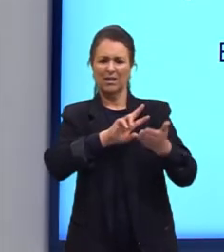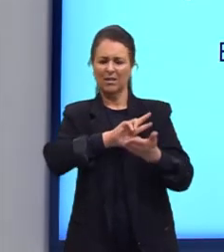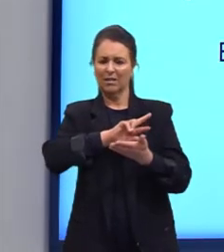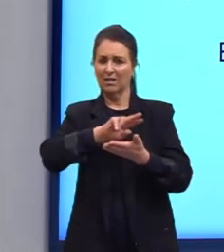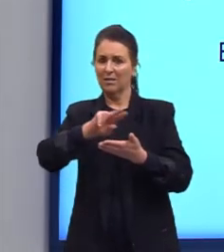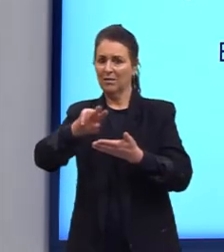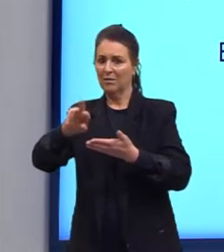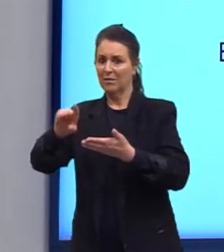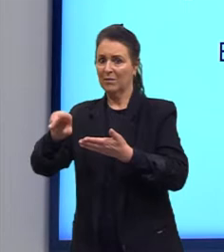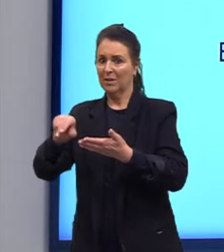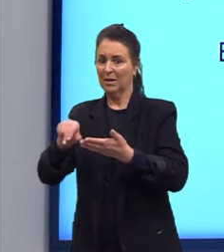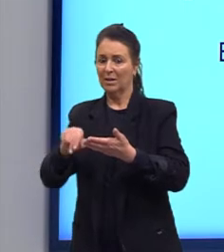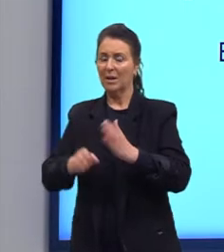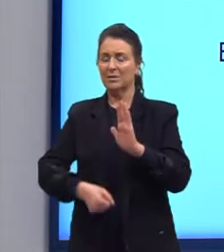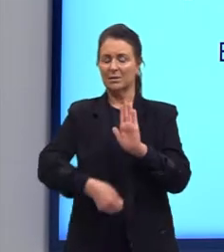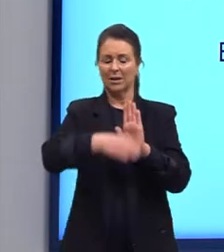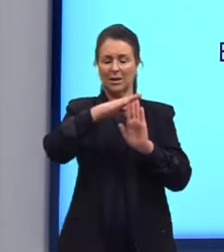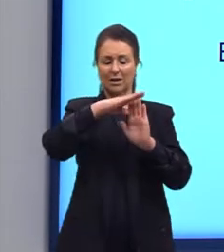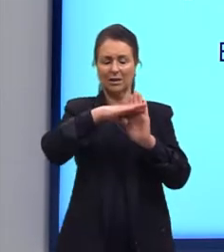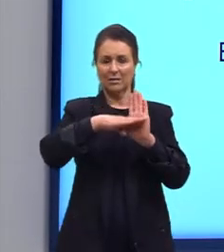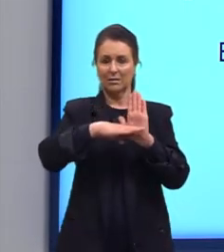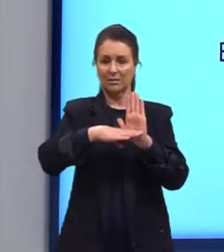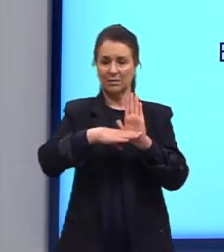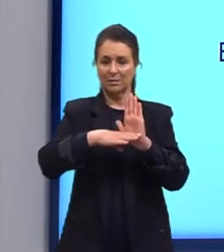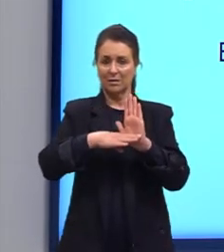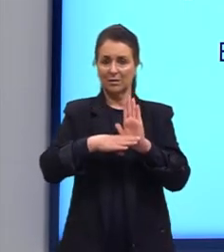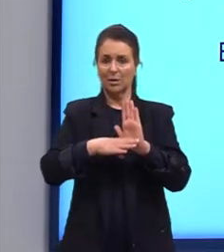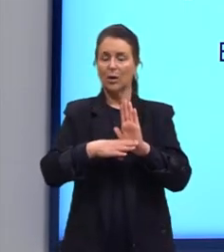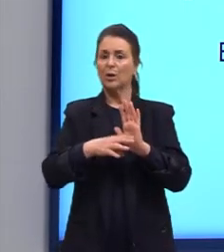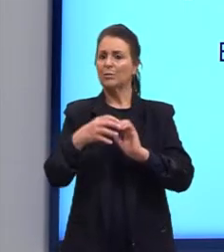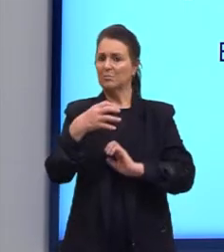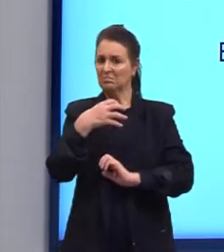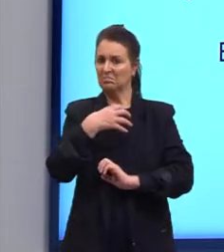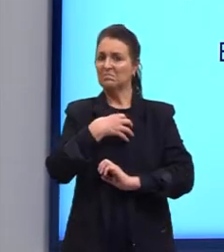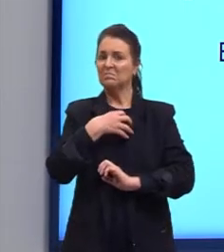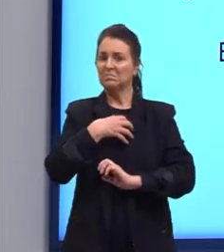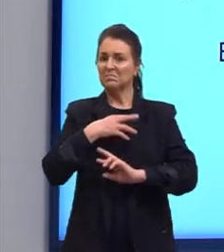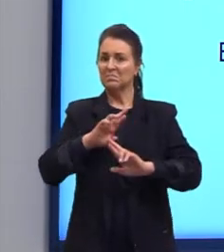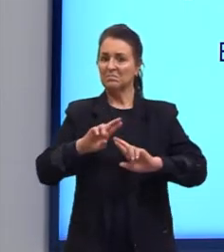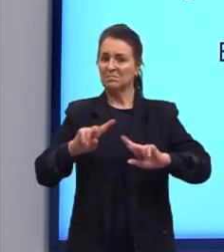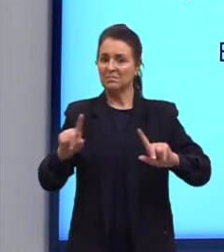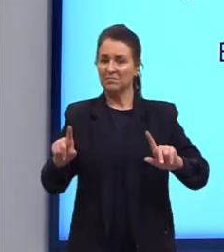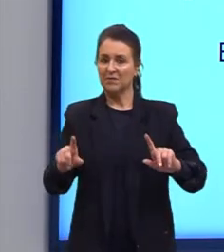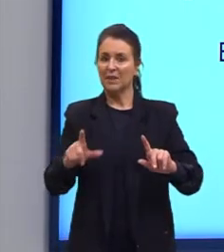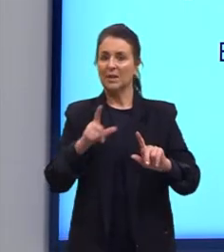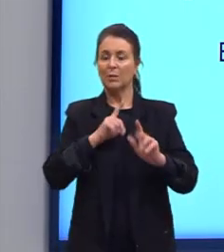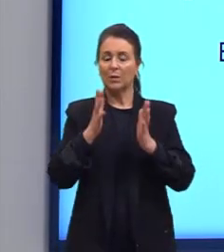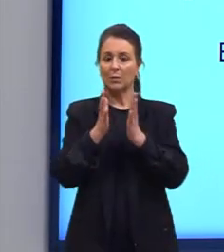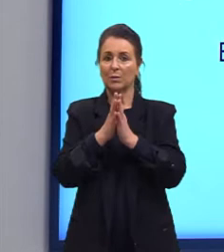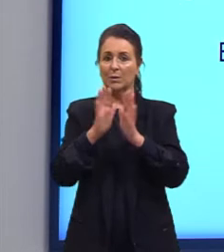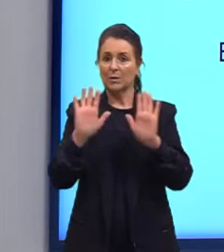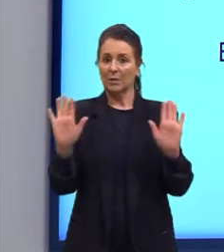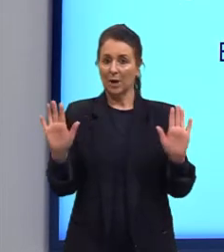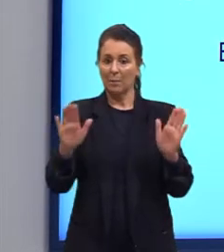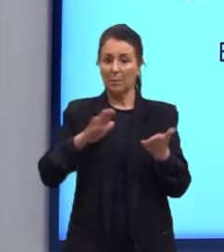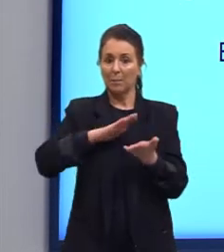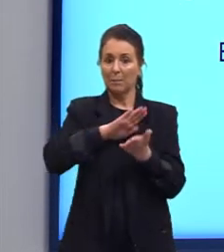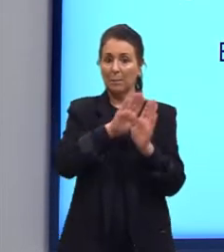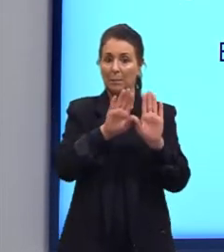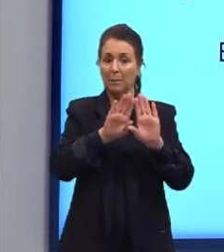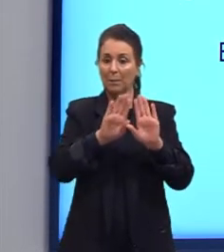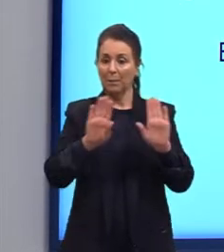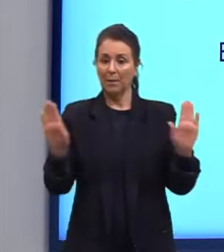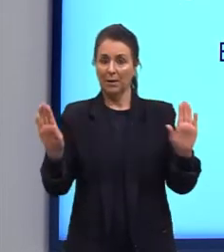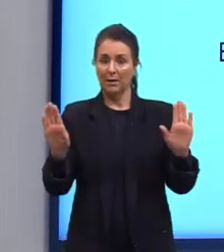classificações, a gente pode classificá-las de forma diferente, e quando eu tenho uma isomeria plana de cadeia, é quando